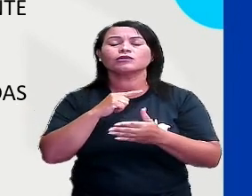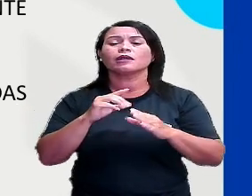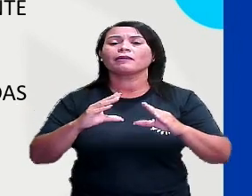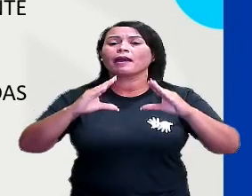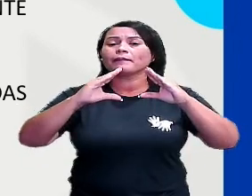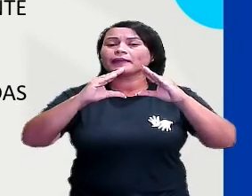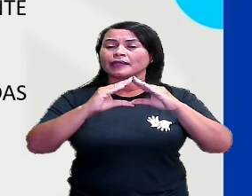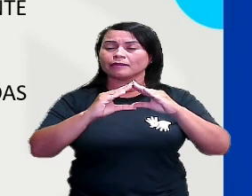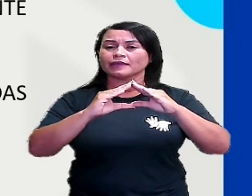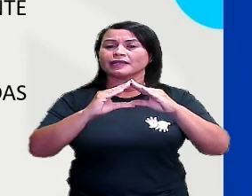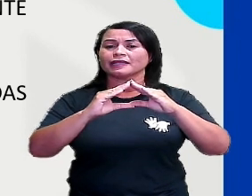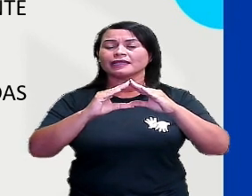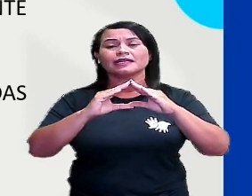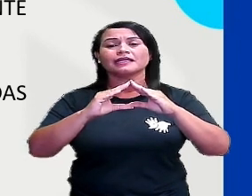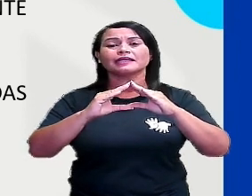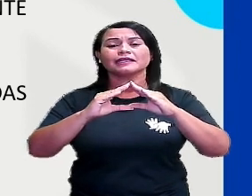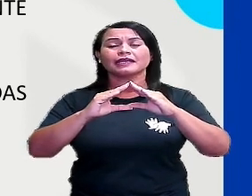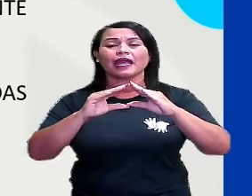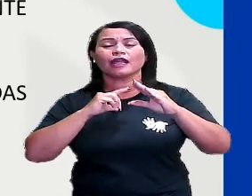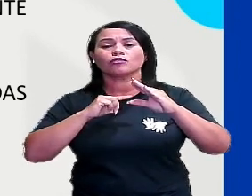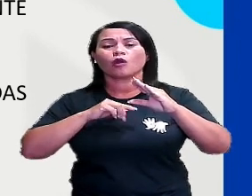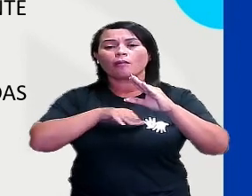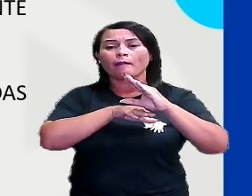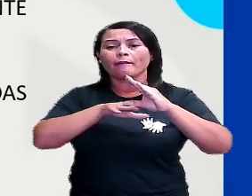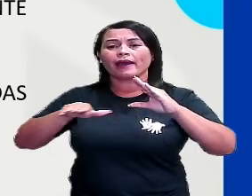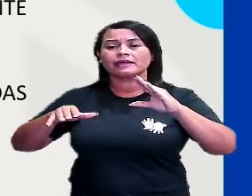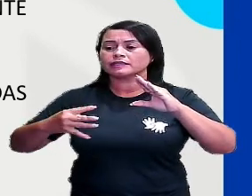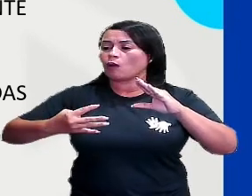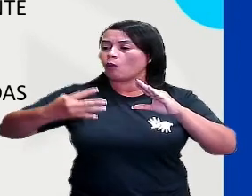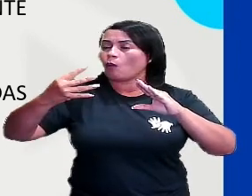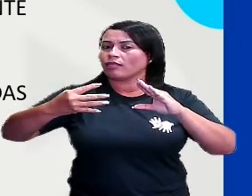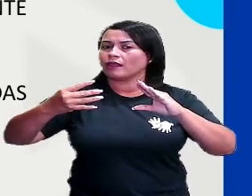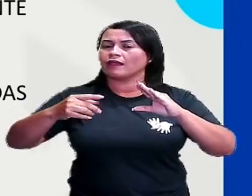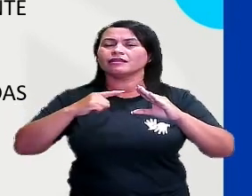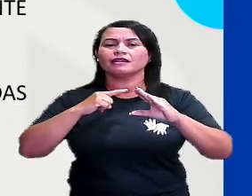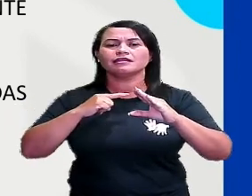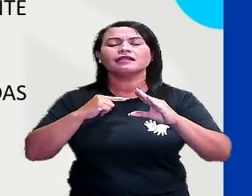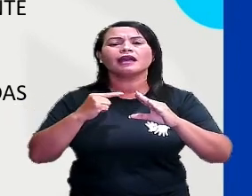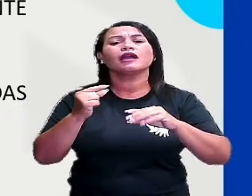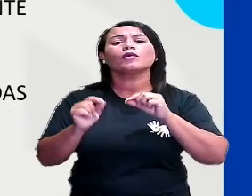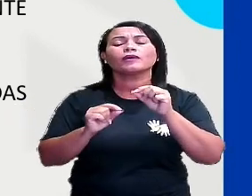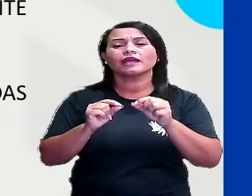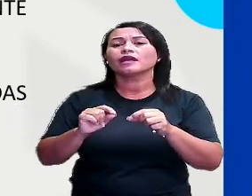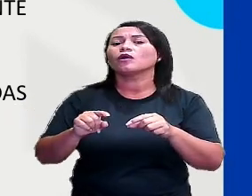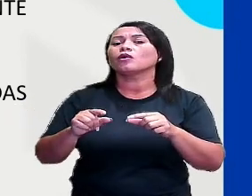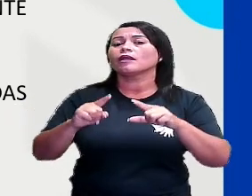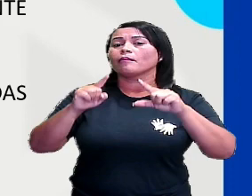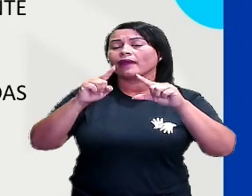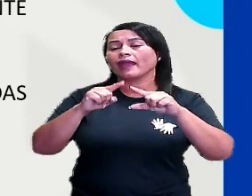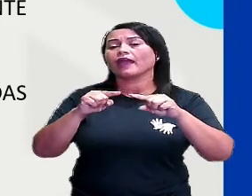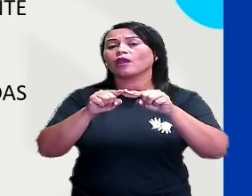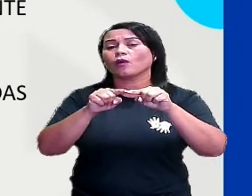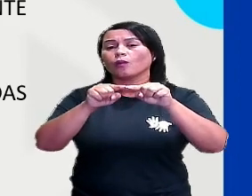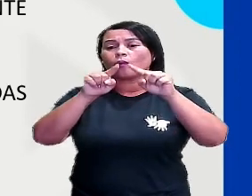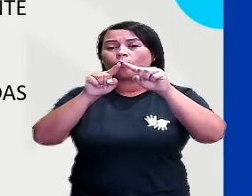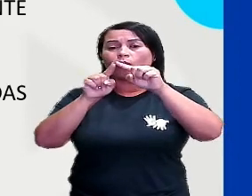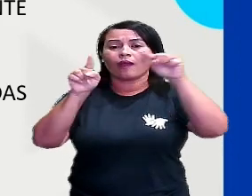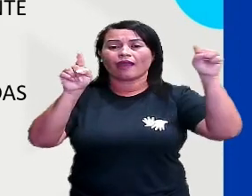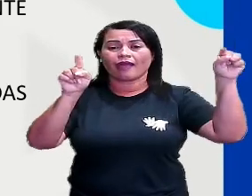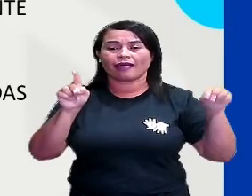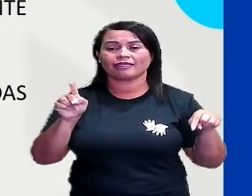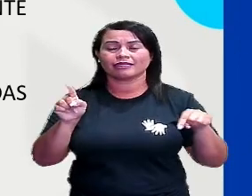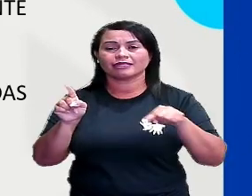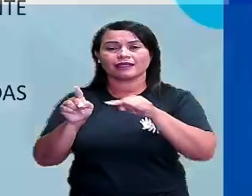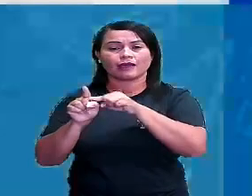base quadrada é formada a partir das figuras geométricas planas retângulo e triângulo.